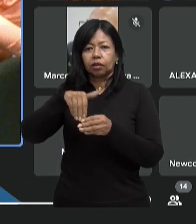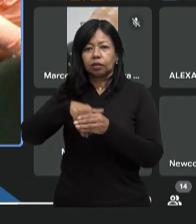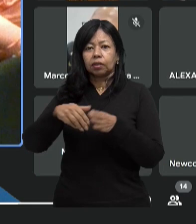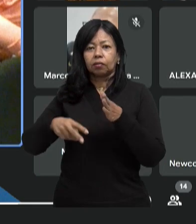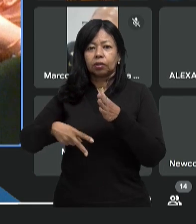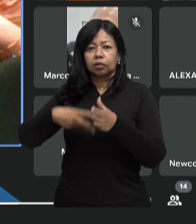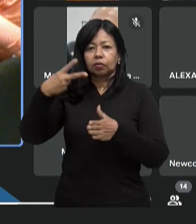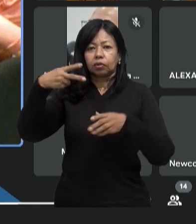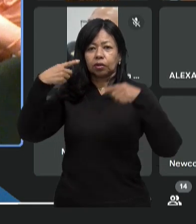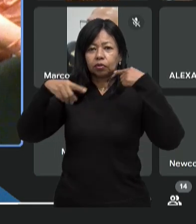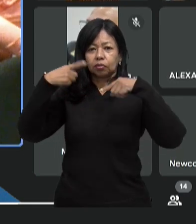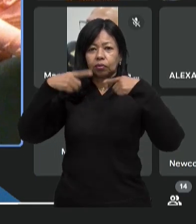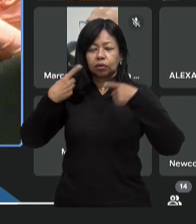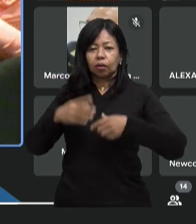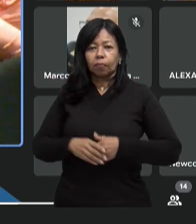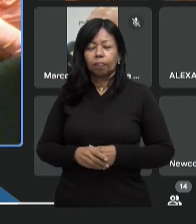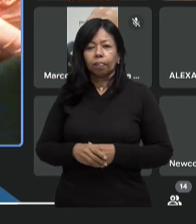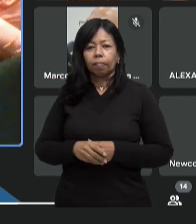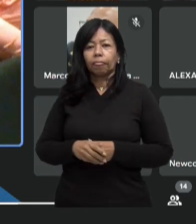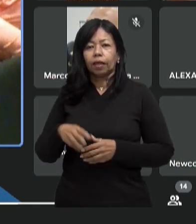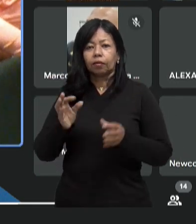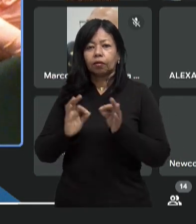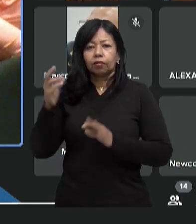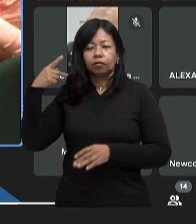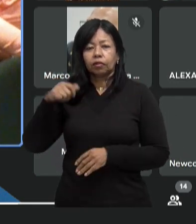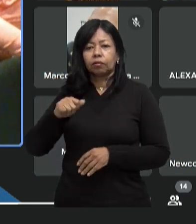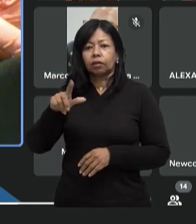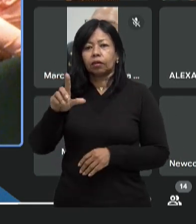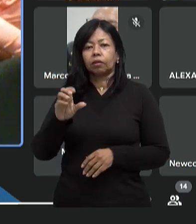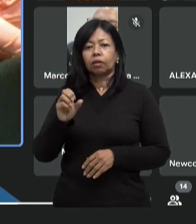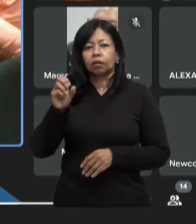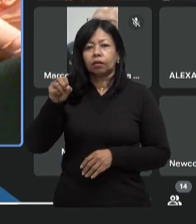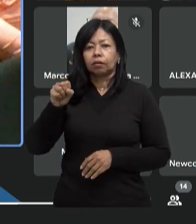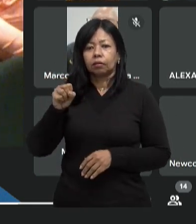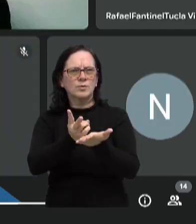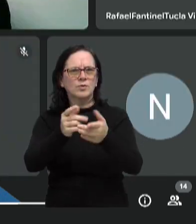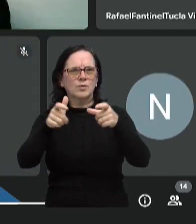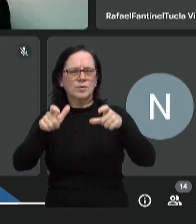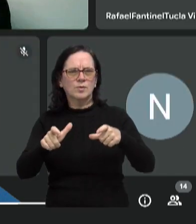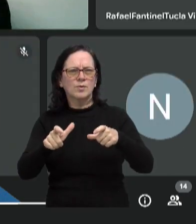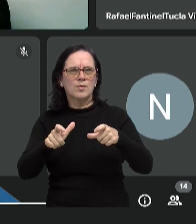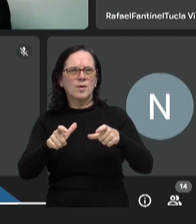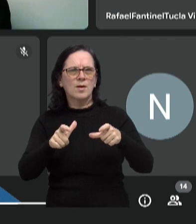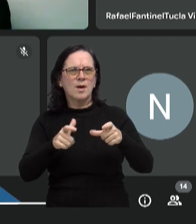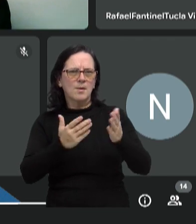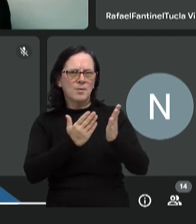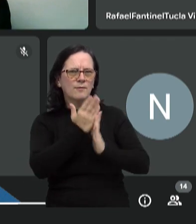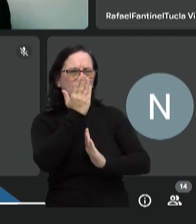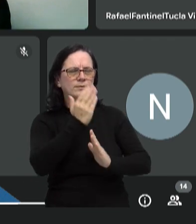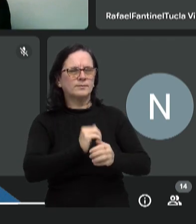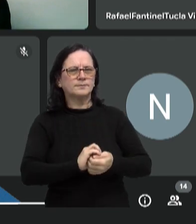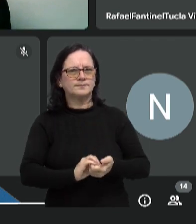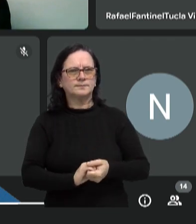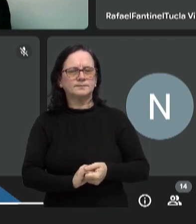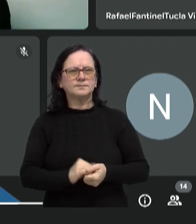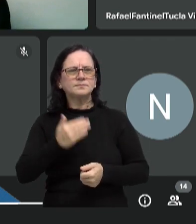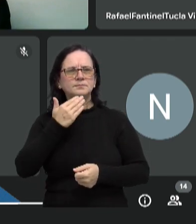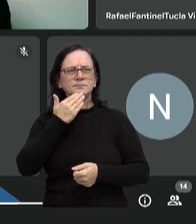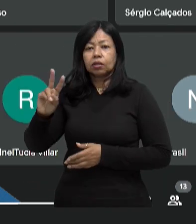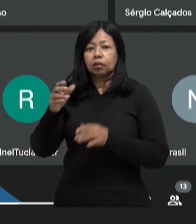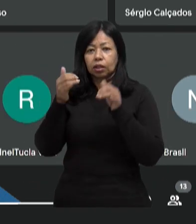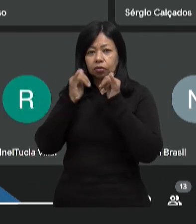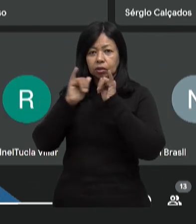denomina Maurício Pinheiro, Maurício Motos, o bem público a que menciona, a pista de esportes radicais na Avenida Beira Mar, no Jardim Casqueiro.